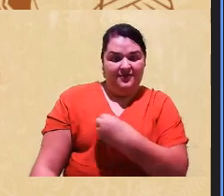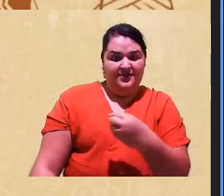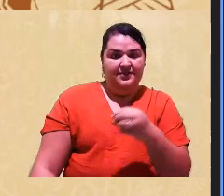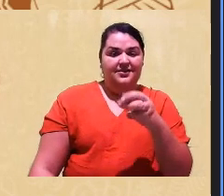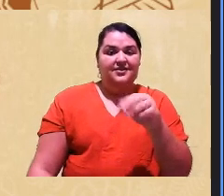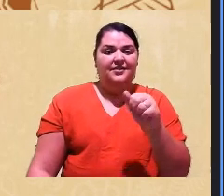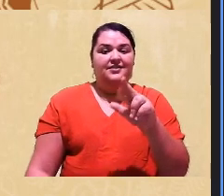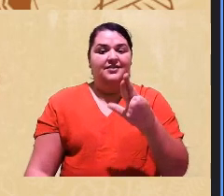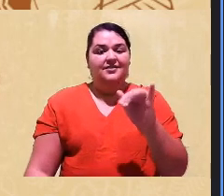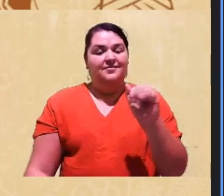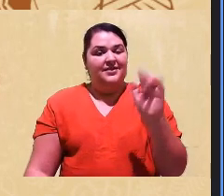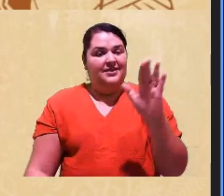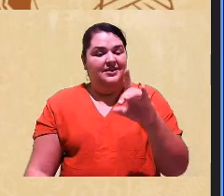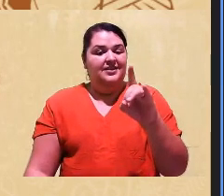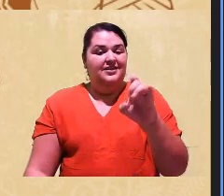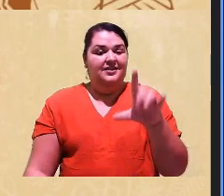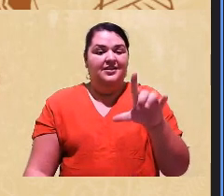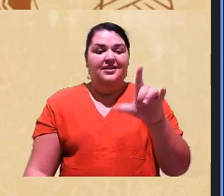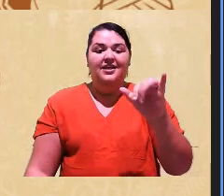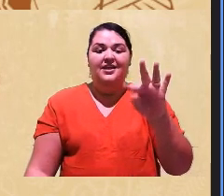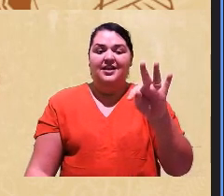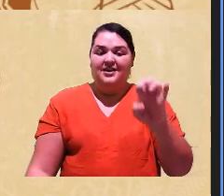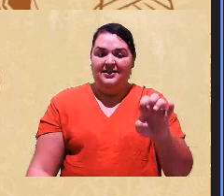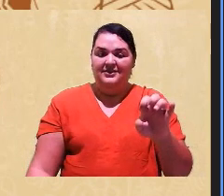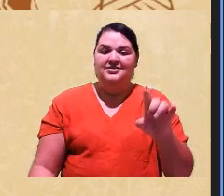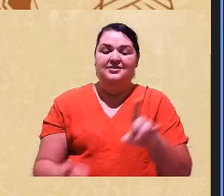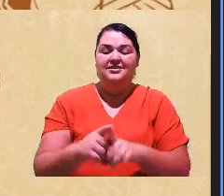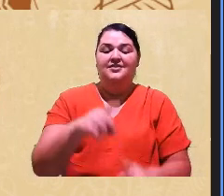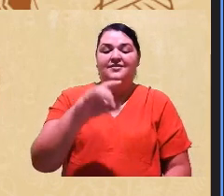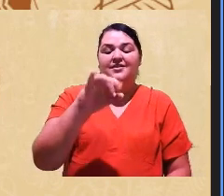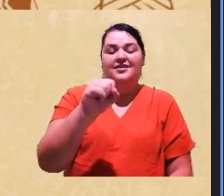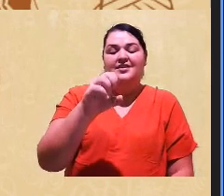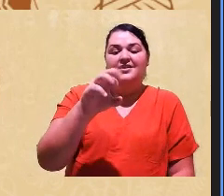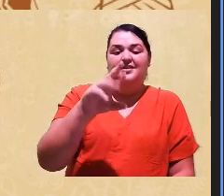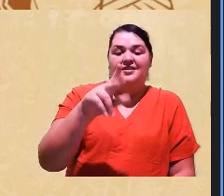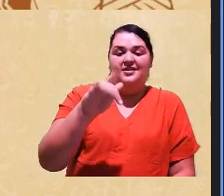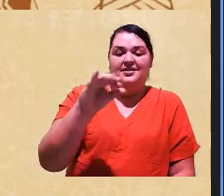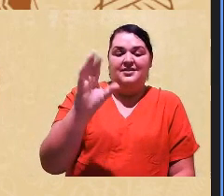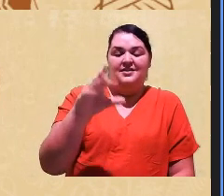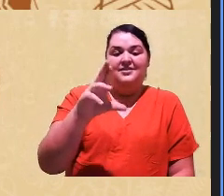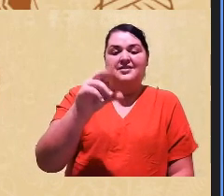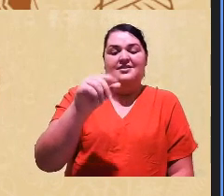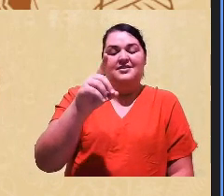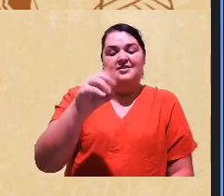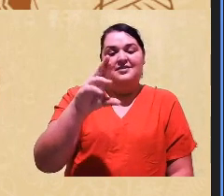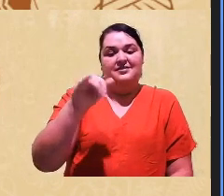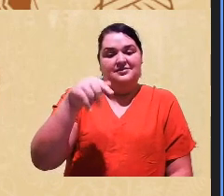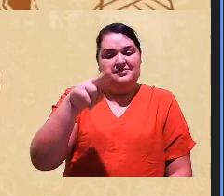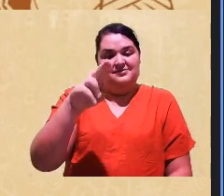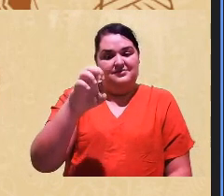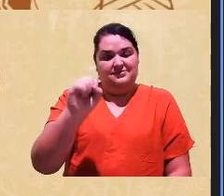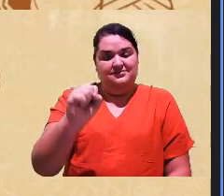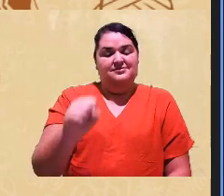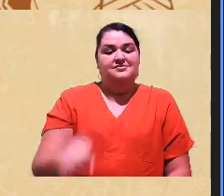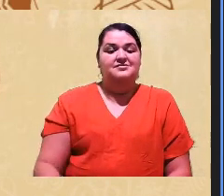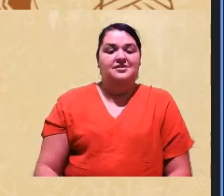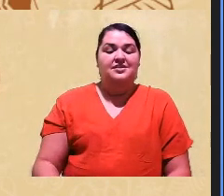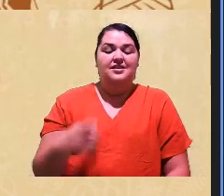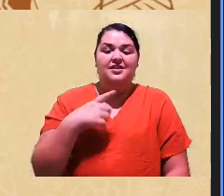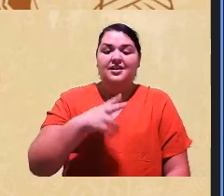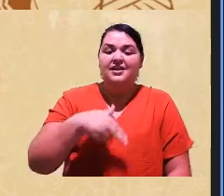de Leide, Rodrigues e Sérgio Luiz, a fé Jurum, com Criabá, neta de